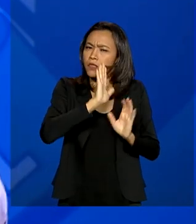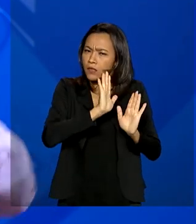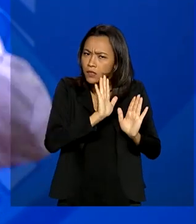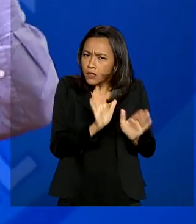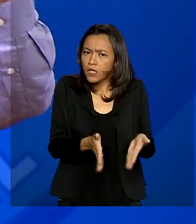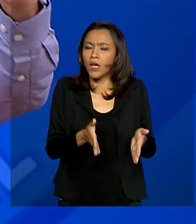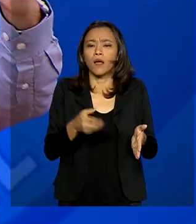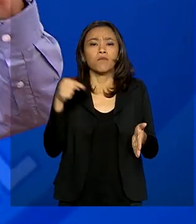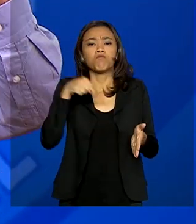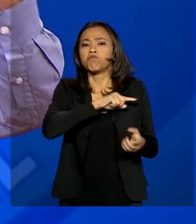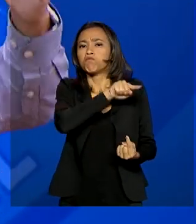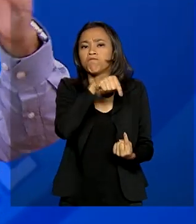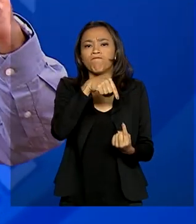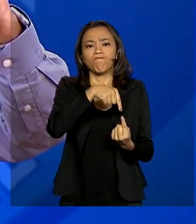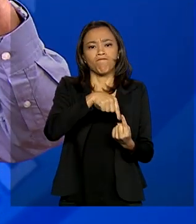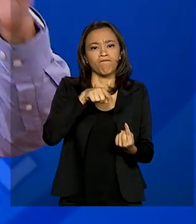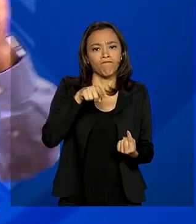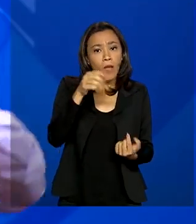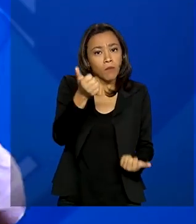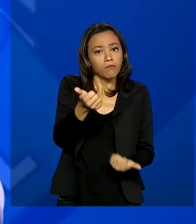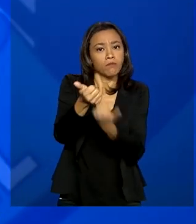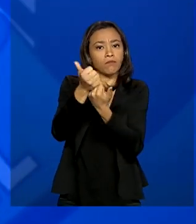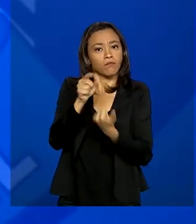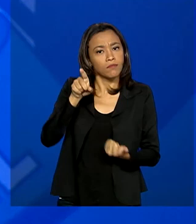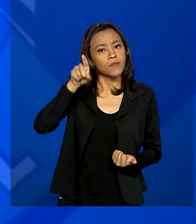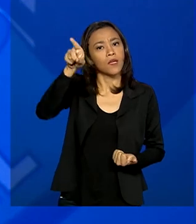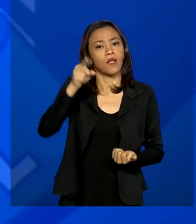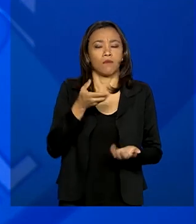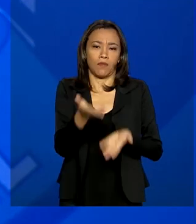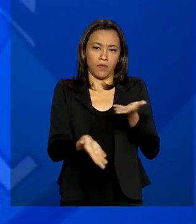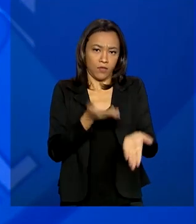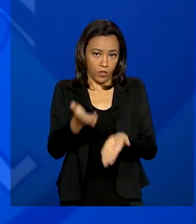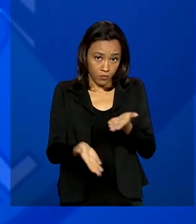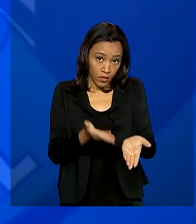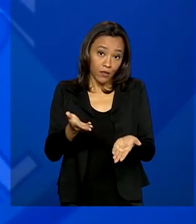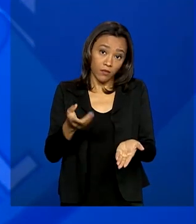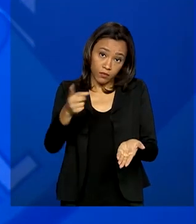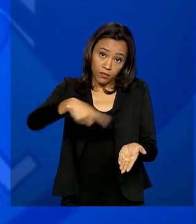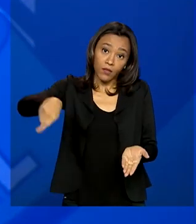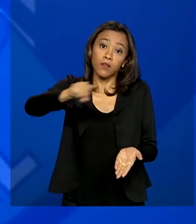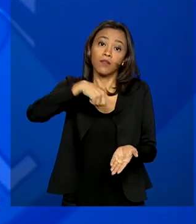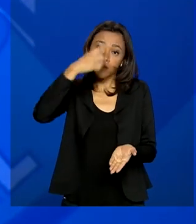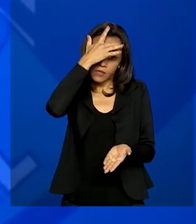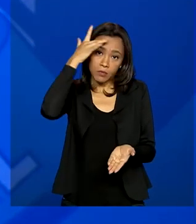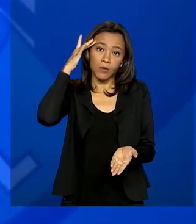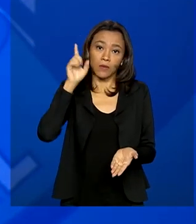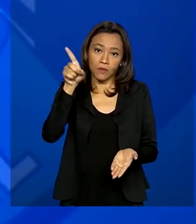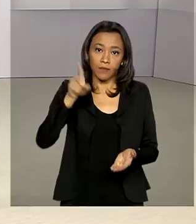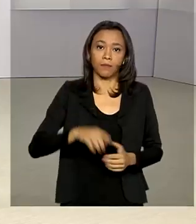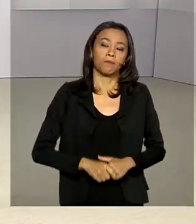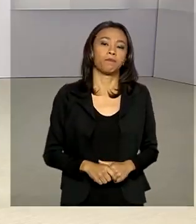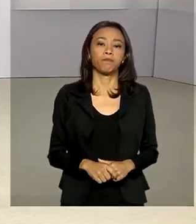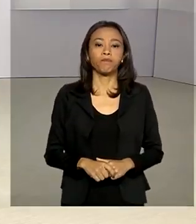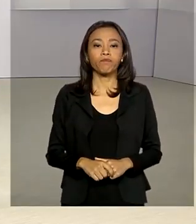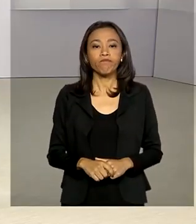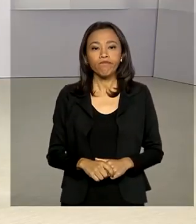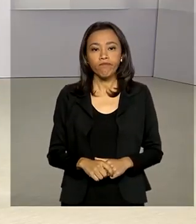bagagem, para ajudar no atendimento desses pacientes em Manaus.